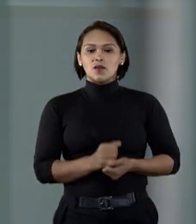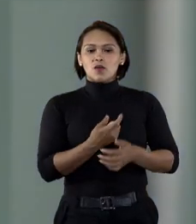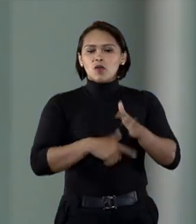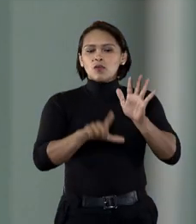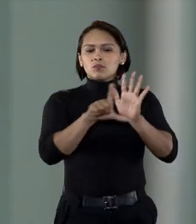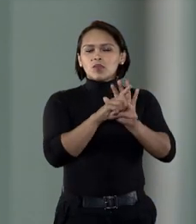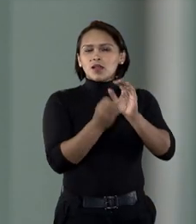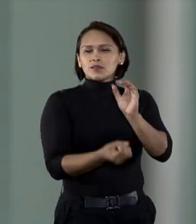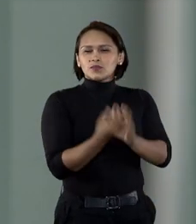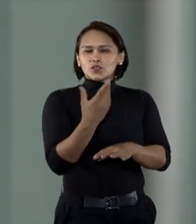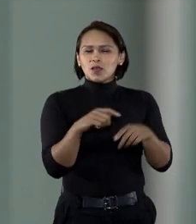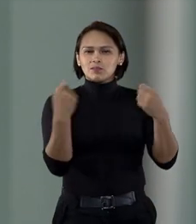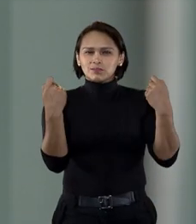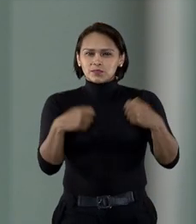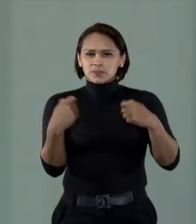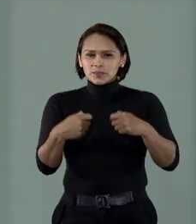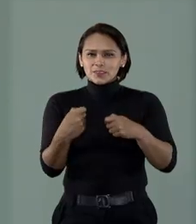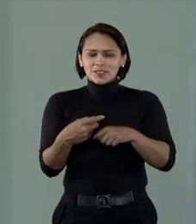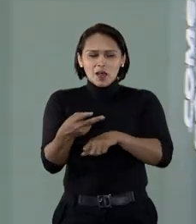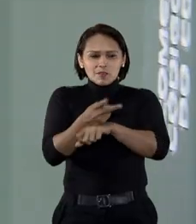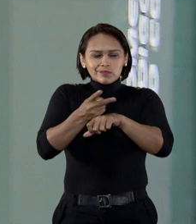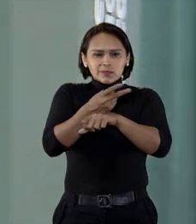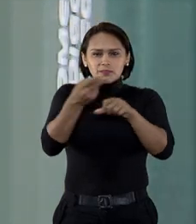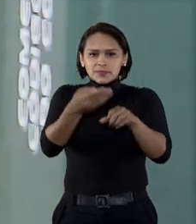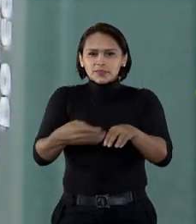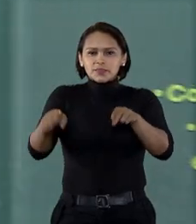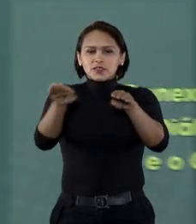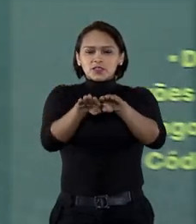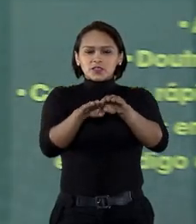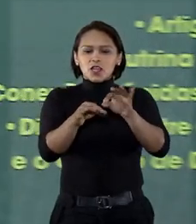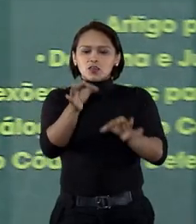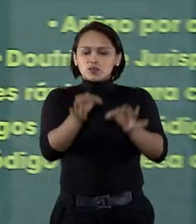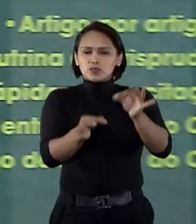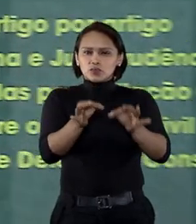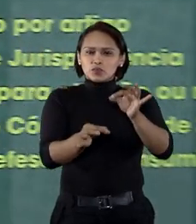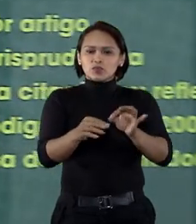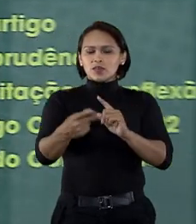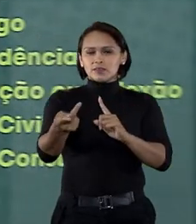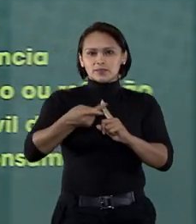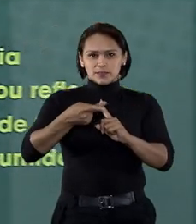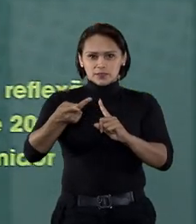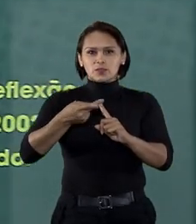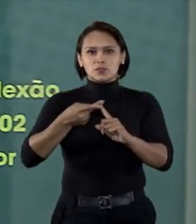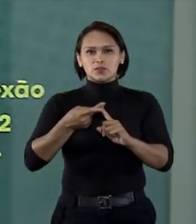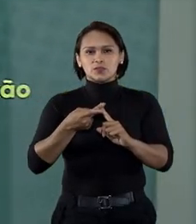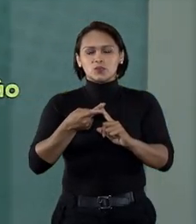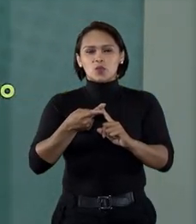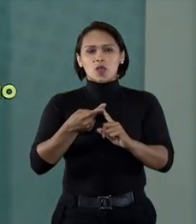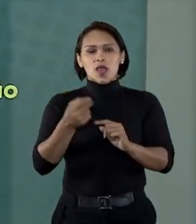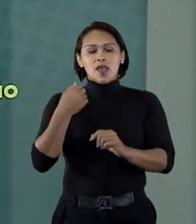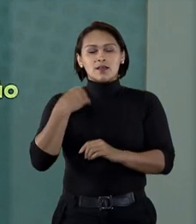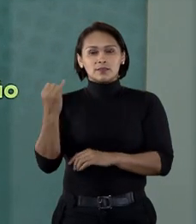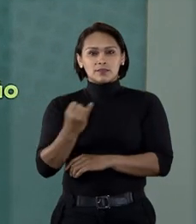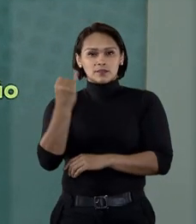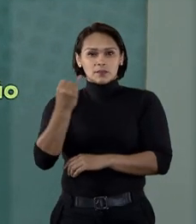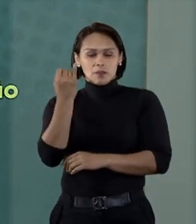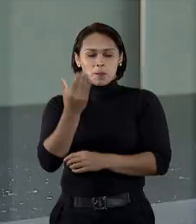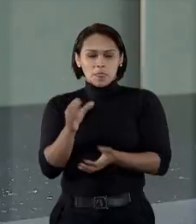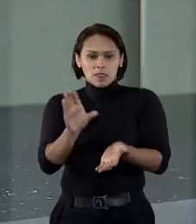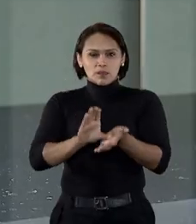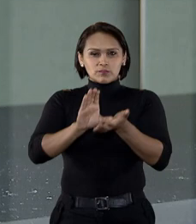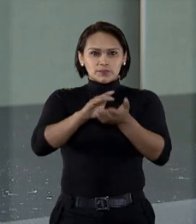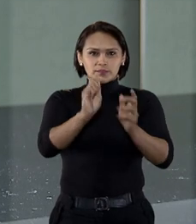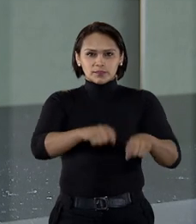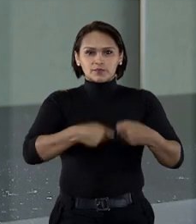Uma lei que nasceu da necessidade de se buscar equilíbrio nas relações jurídicas de consumo. Dada a importância do